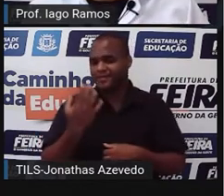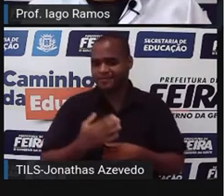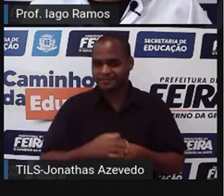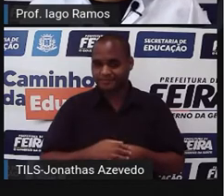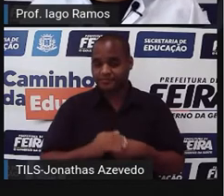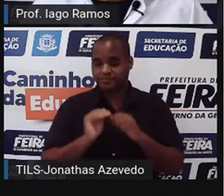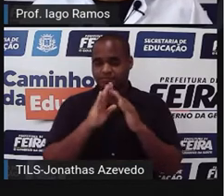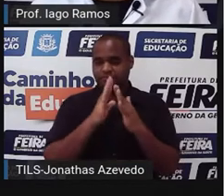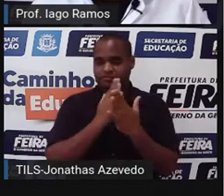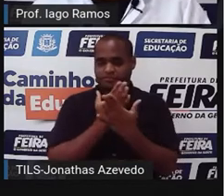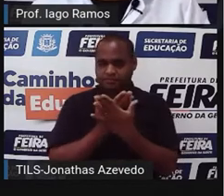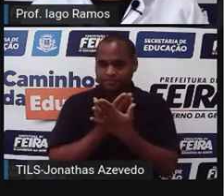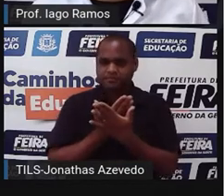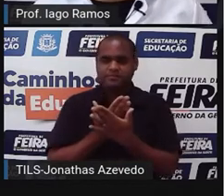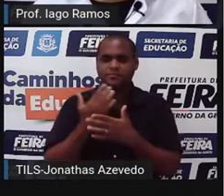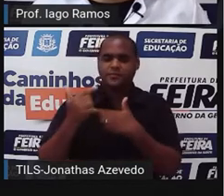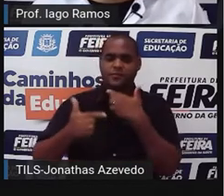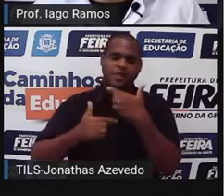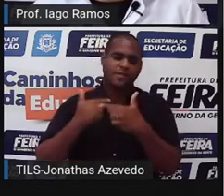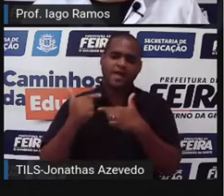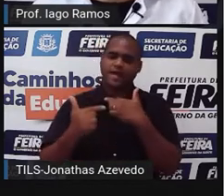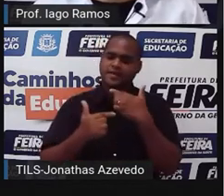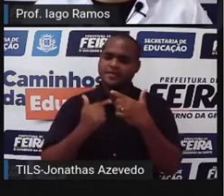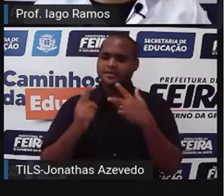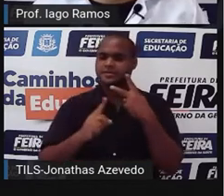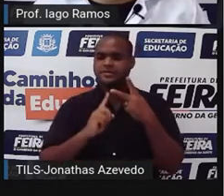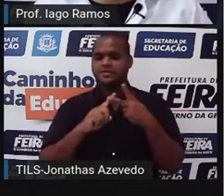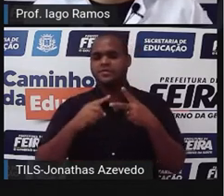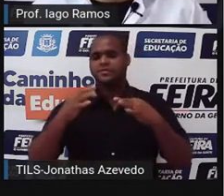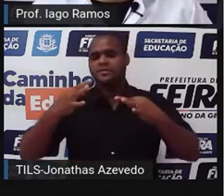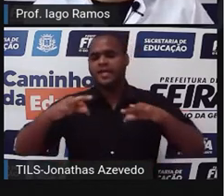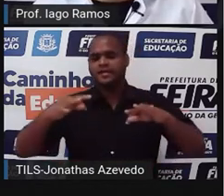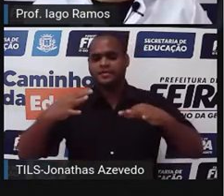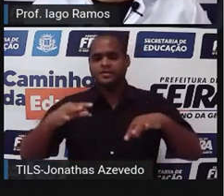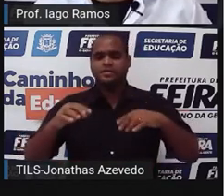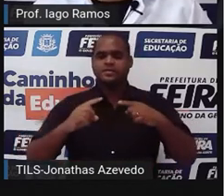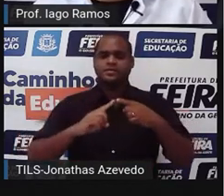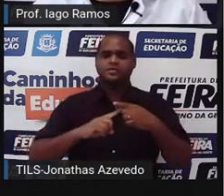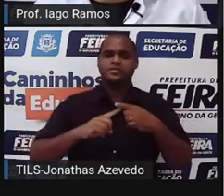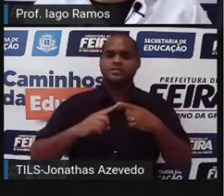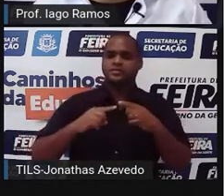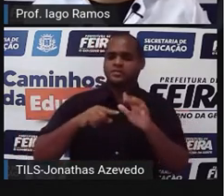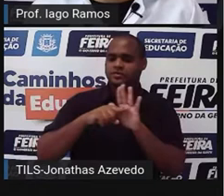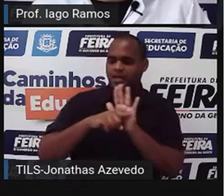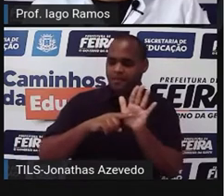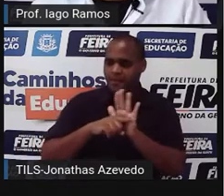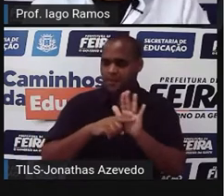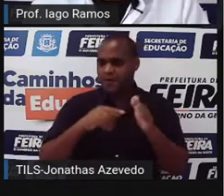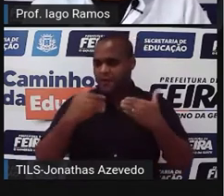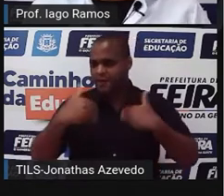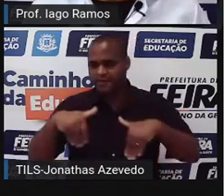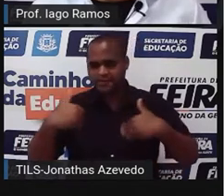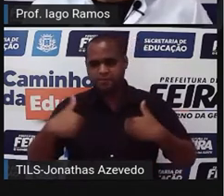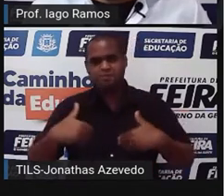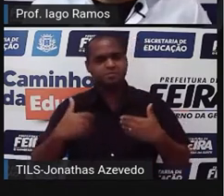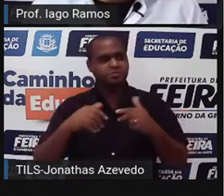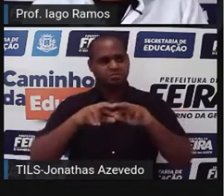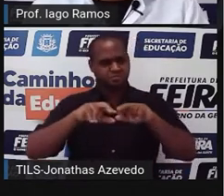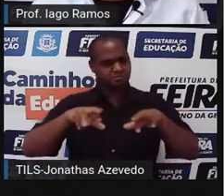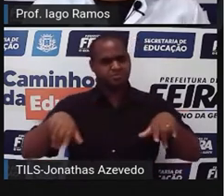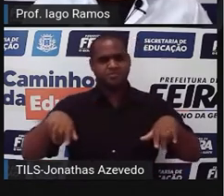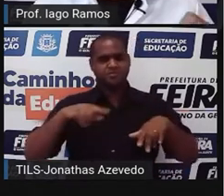escola, tá bom? Algum trabalho, algum testezinho, algum exame escrito? Enfim,